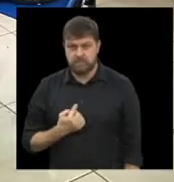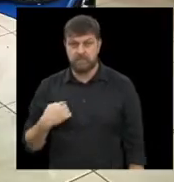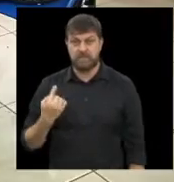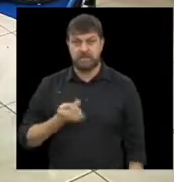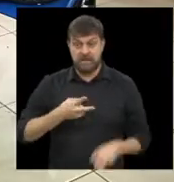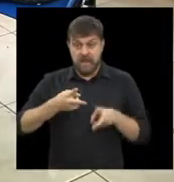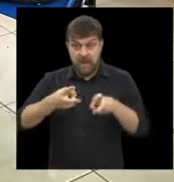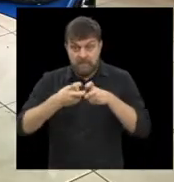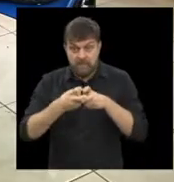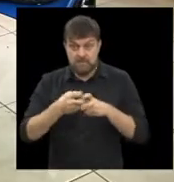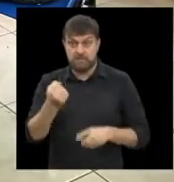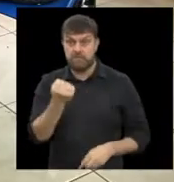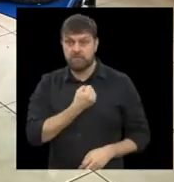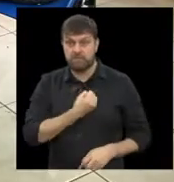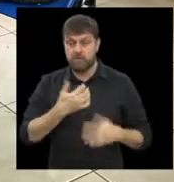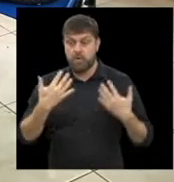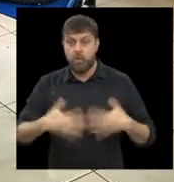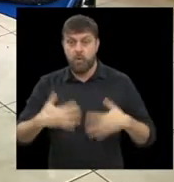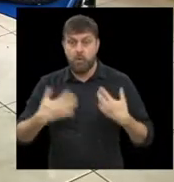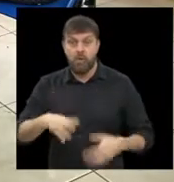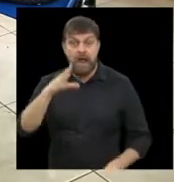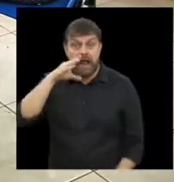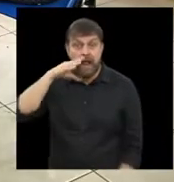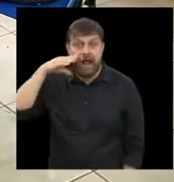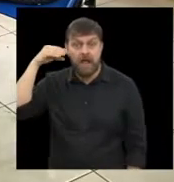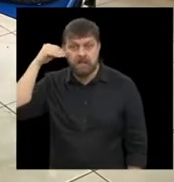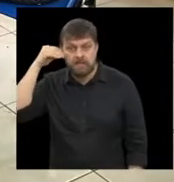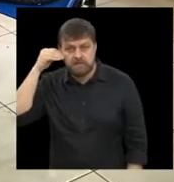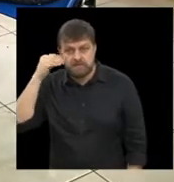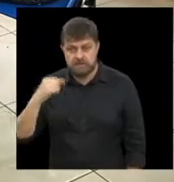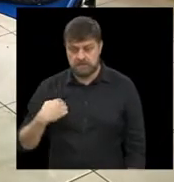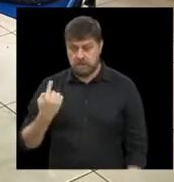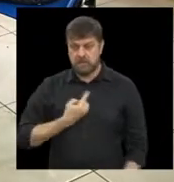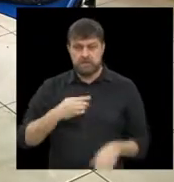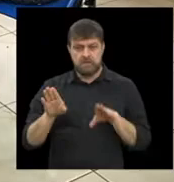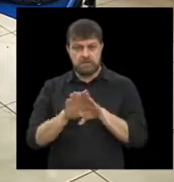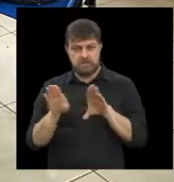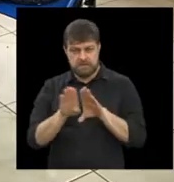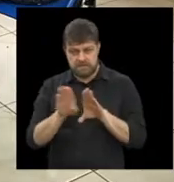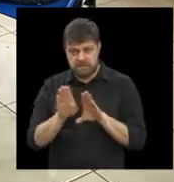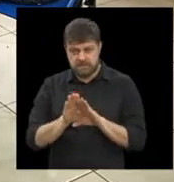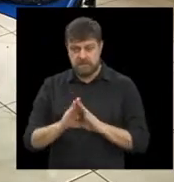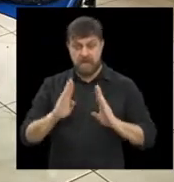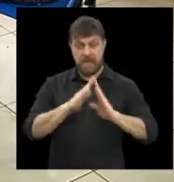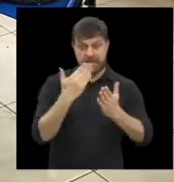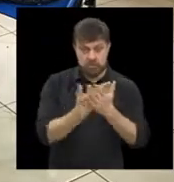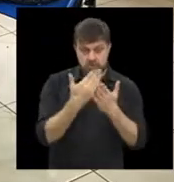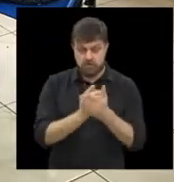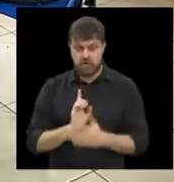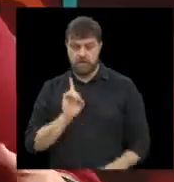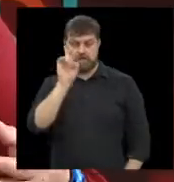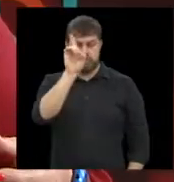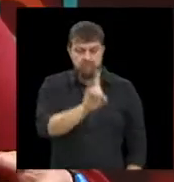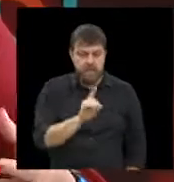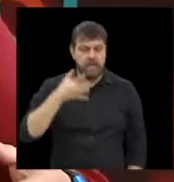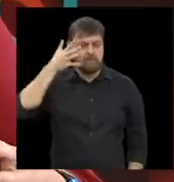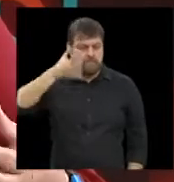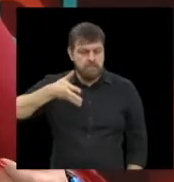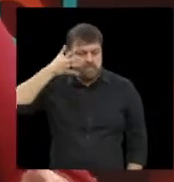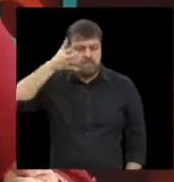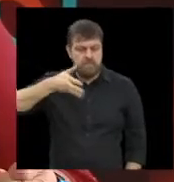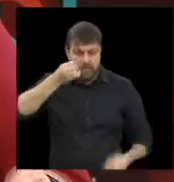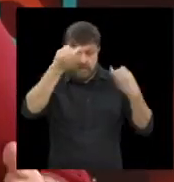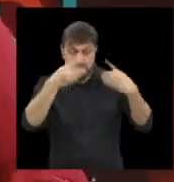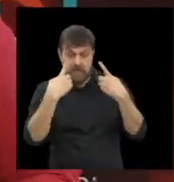grande número entre adolescentes. Por isso também que nós estamos indo em escolas e falando sobre esse